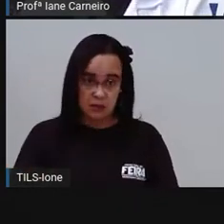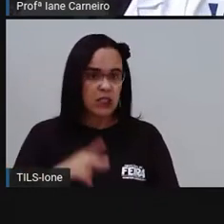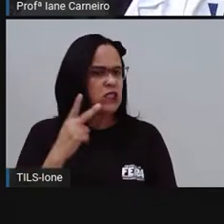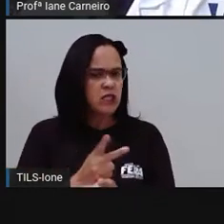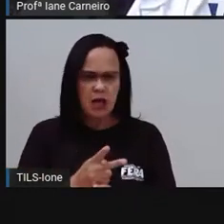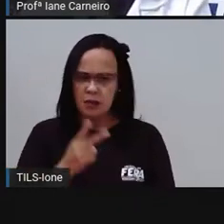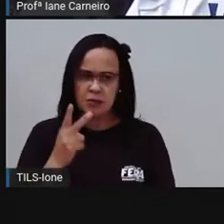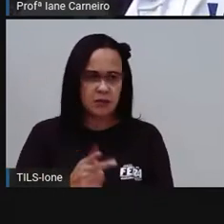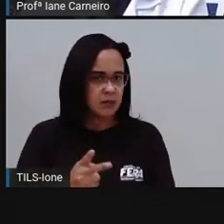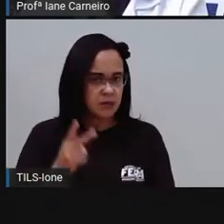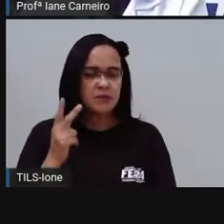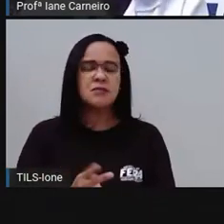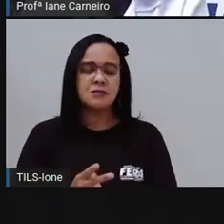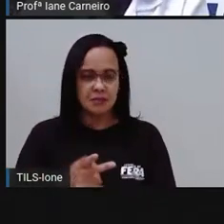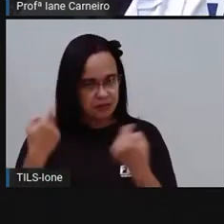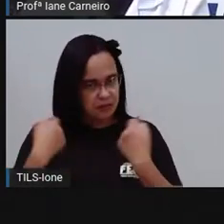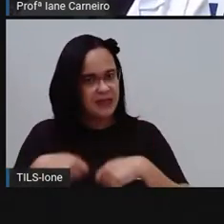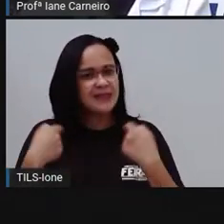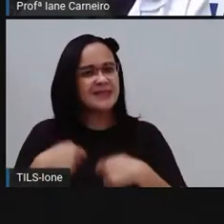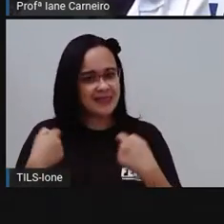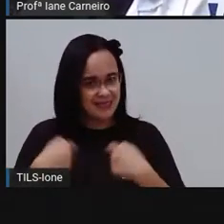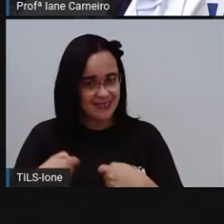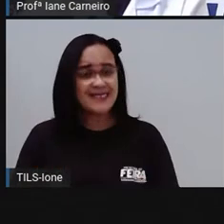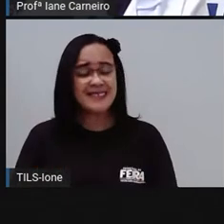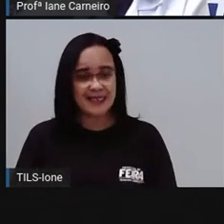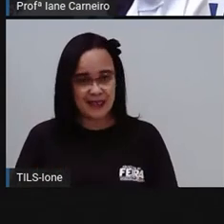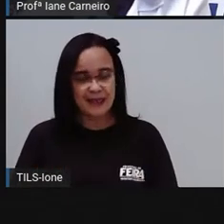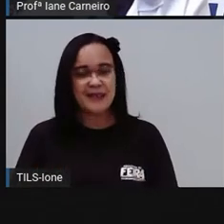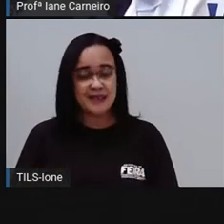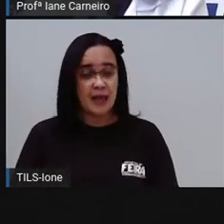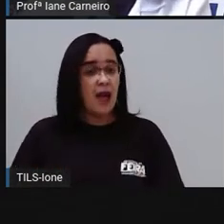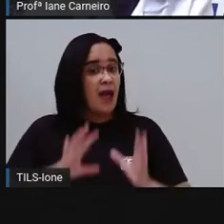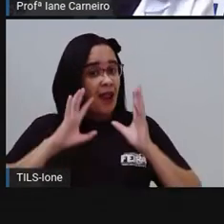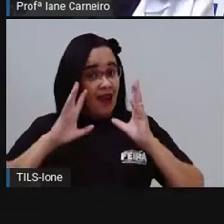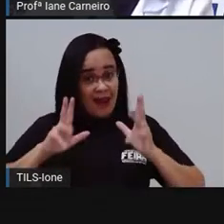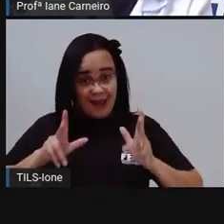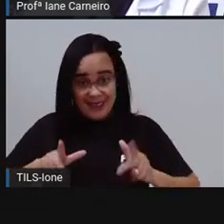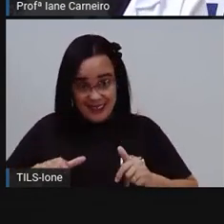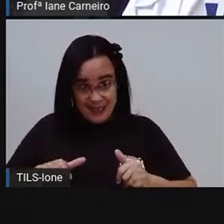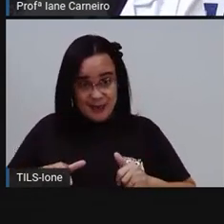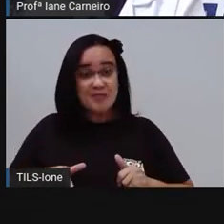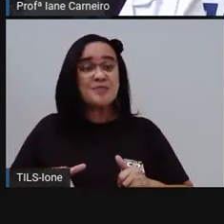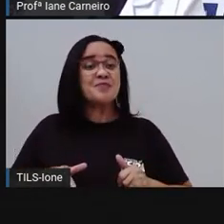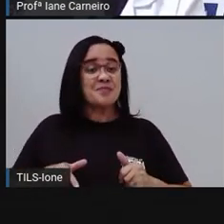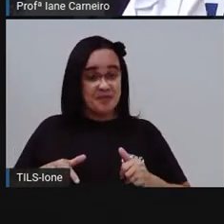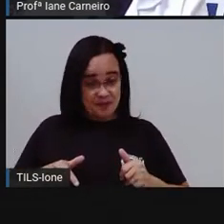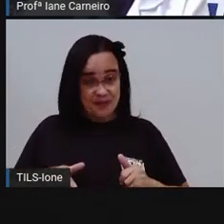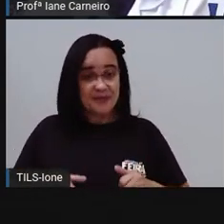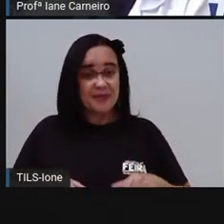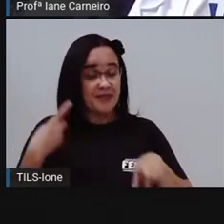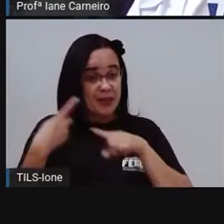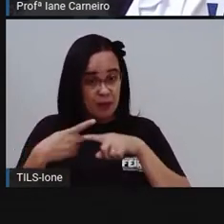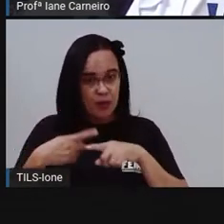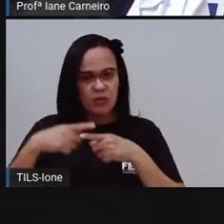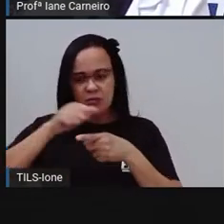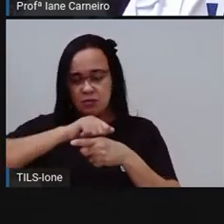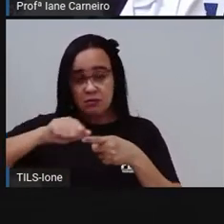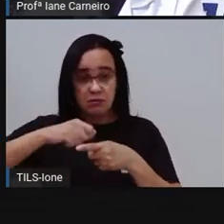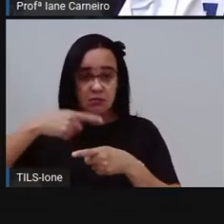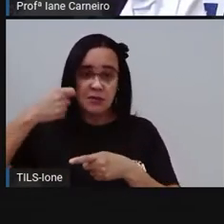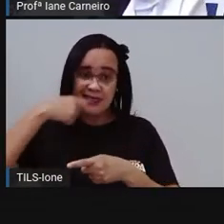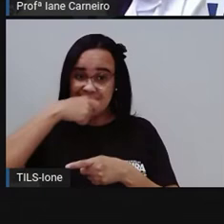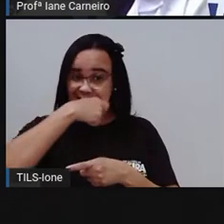Então, lembrar de cuidar da sua escova para ela ficar bem limpinha. Afinal de contas, ela vai fazer a limpeza da nossa boca. Então,